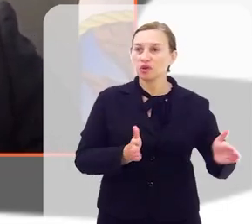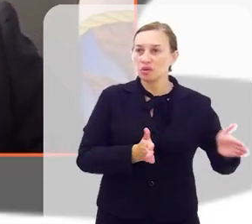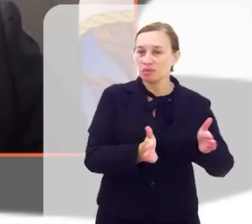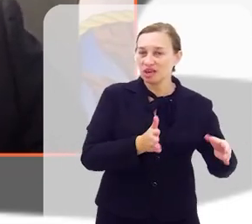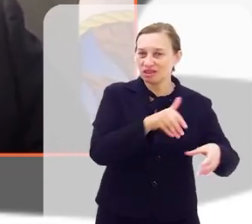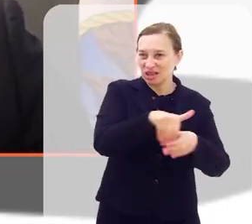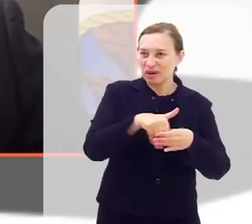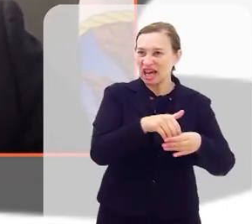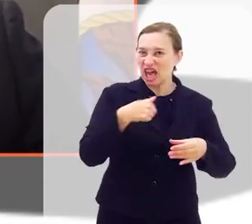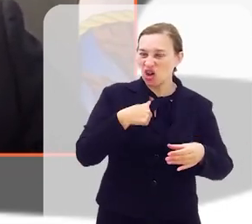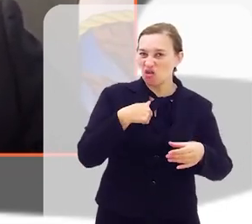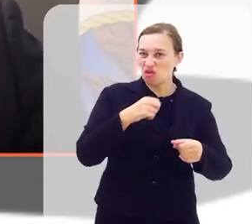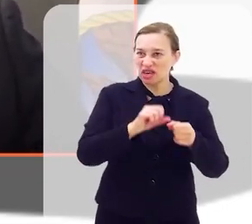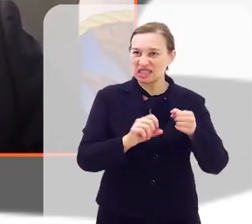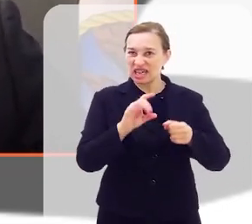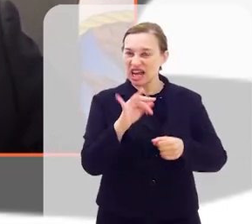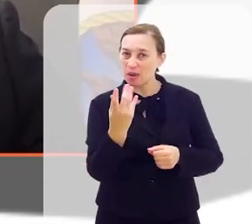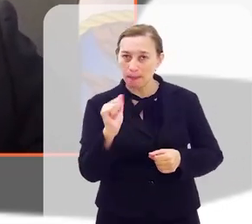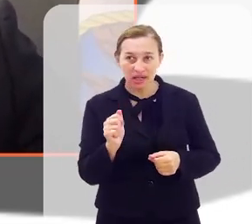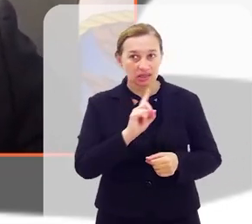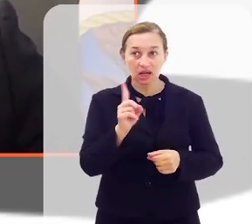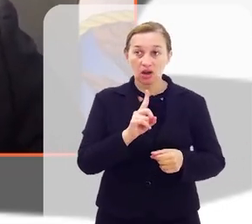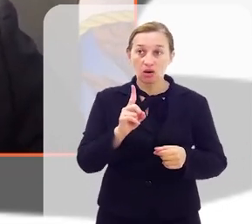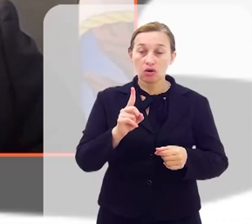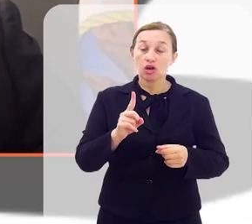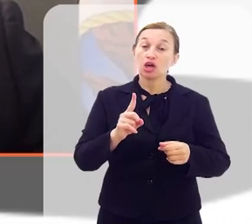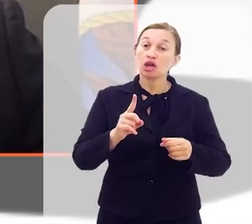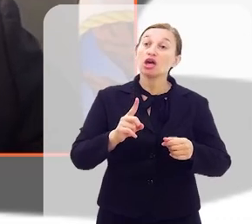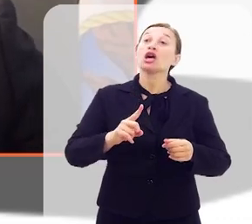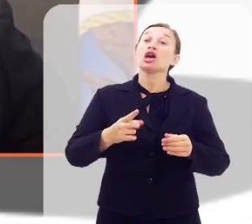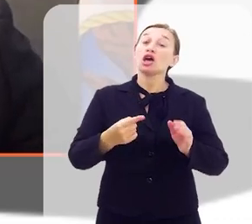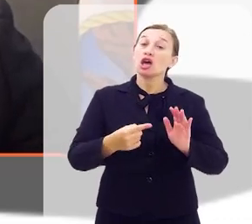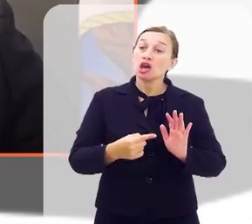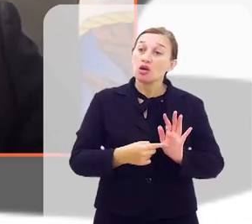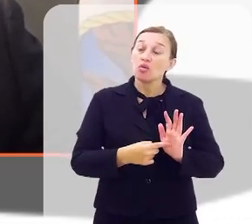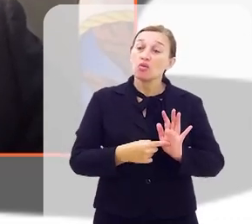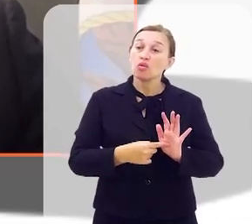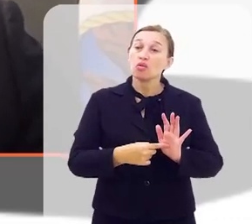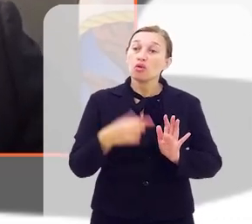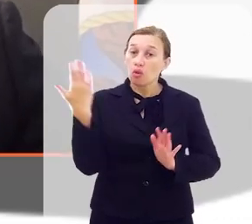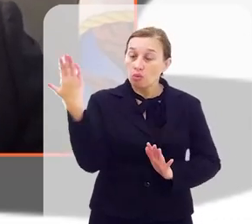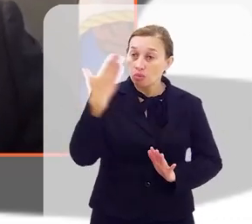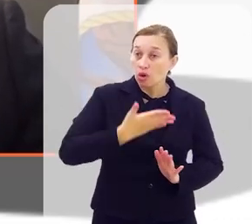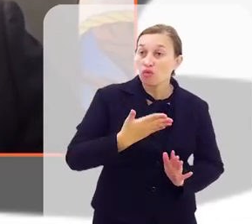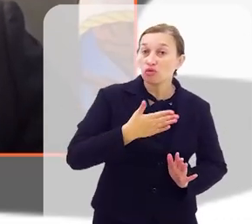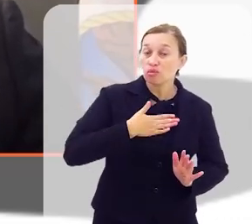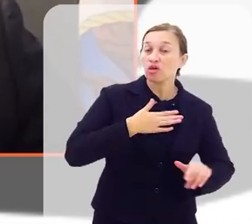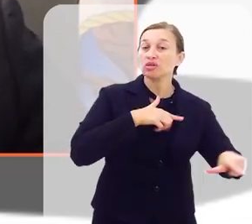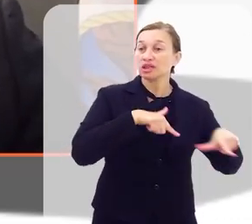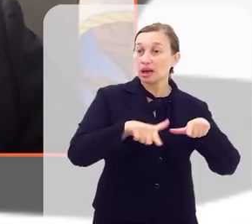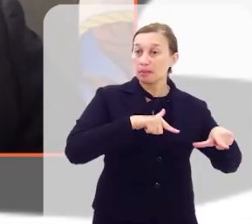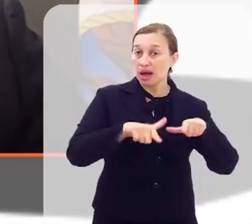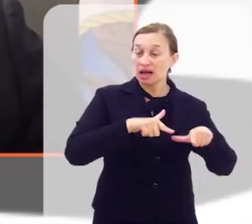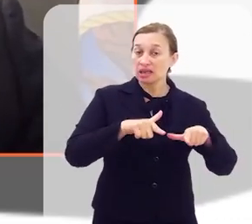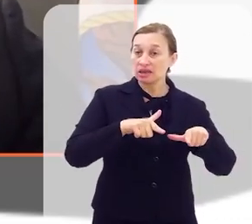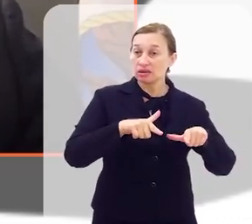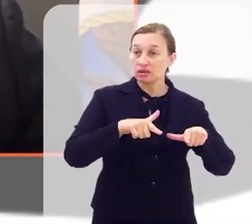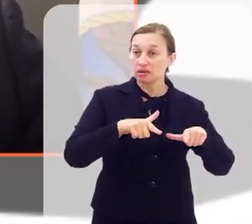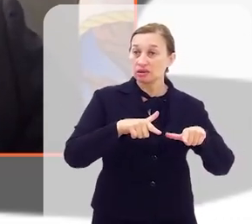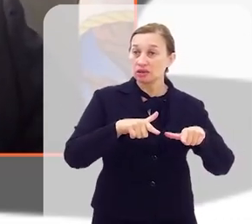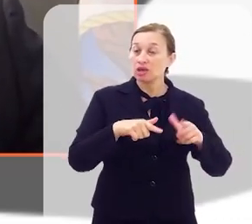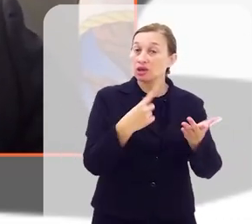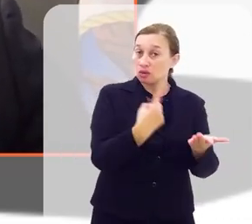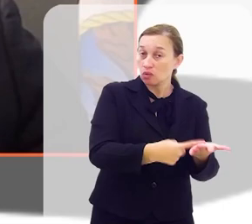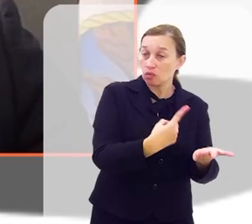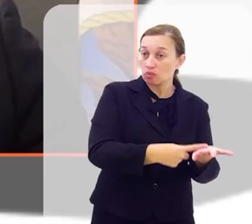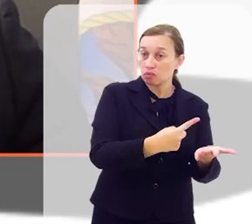campanha, eu não faço campanha. Eu consolido a campanha que eu fiz nos quatro anos, que foi dentro do meu mandato. Então, por isso que